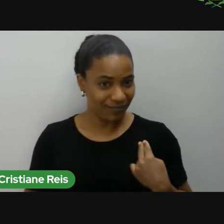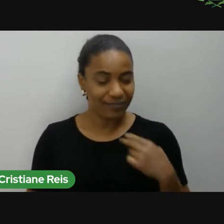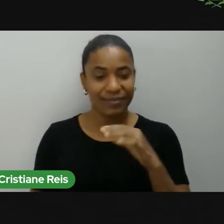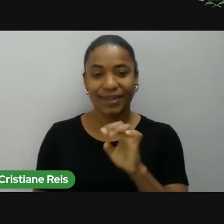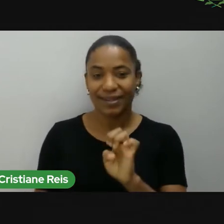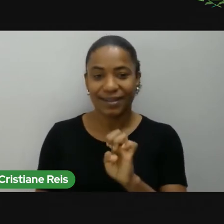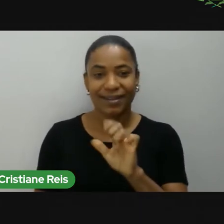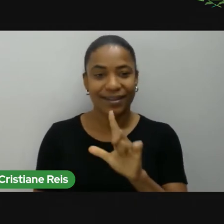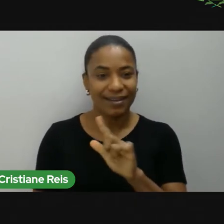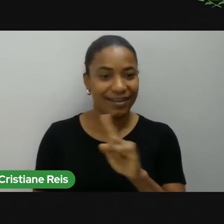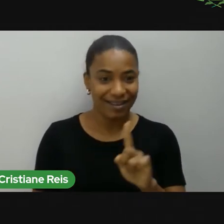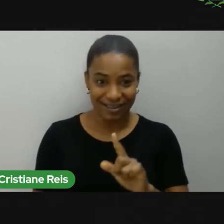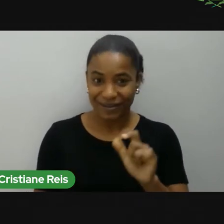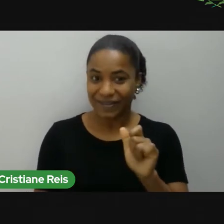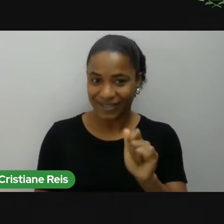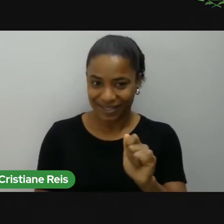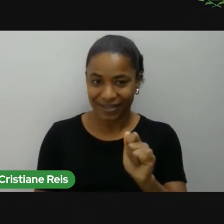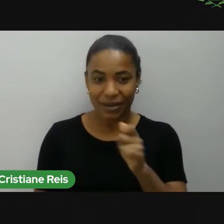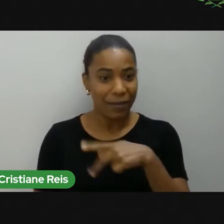sua professora de inglês.